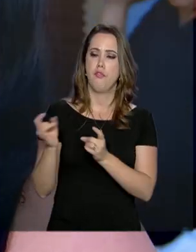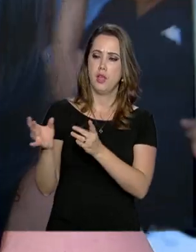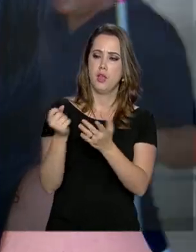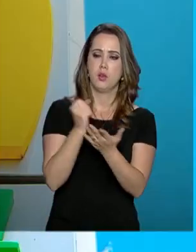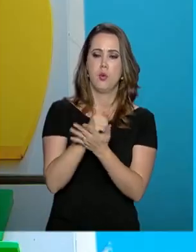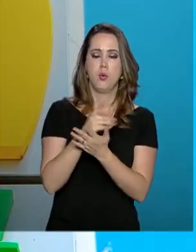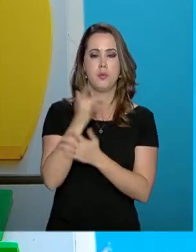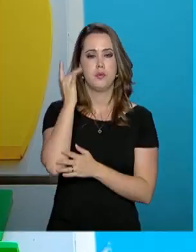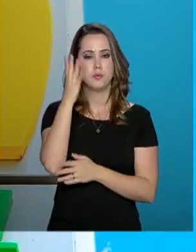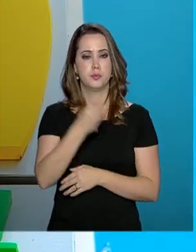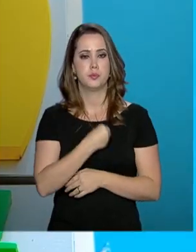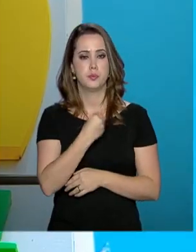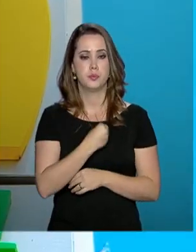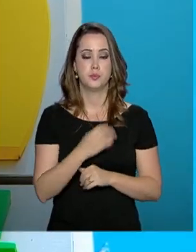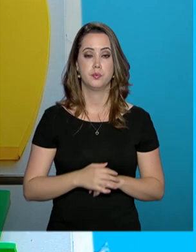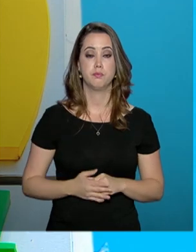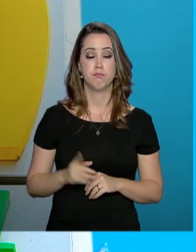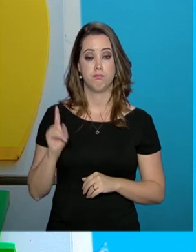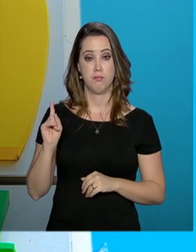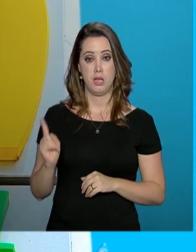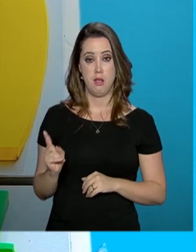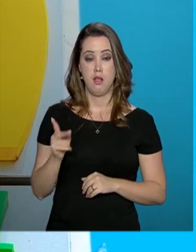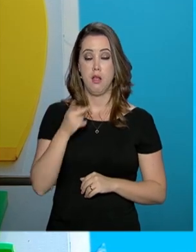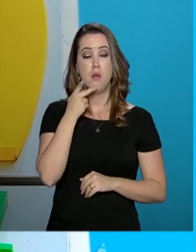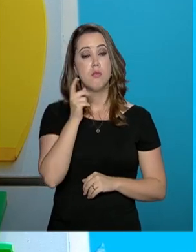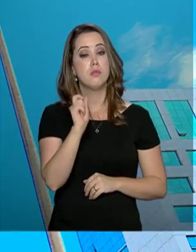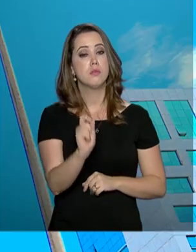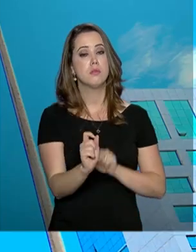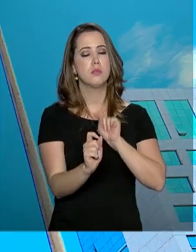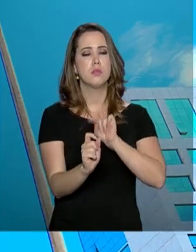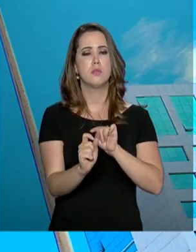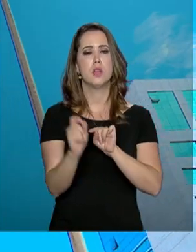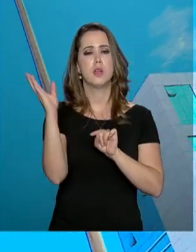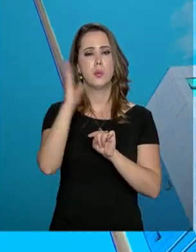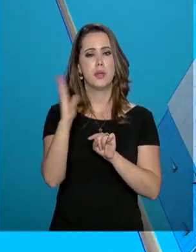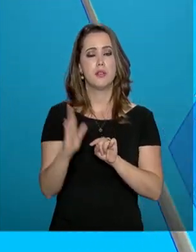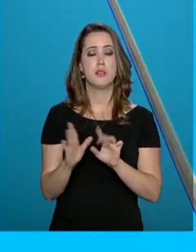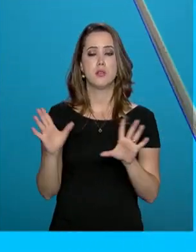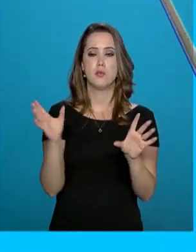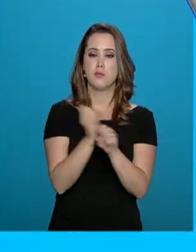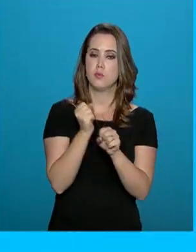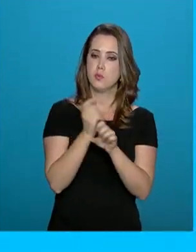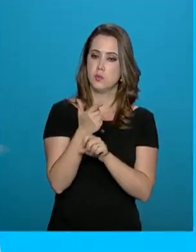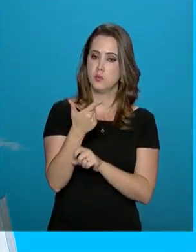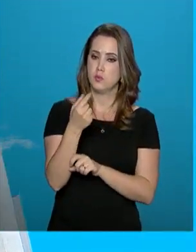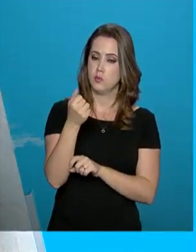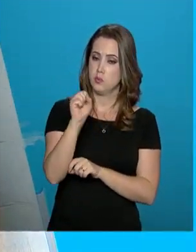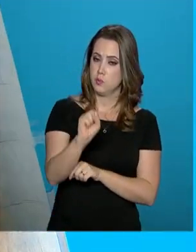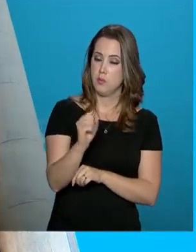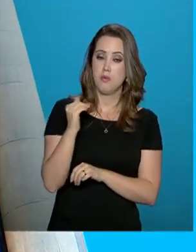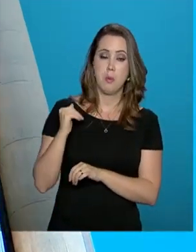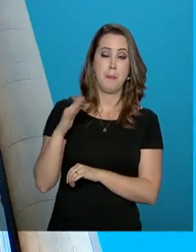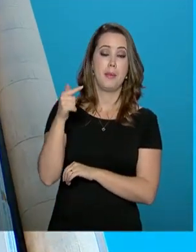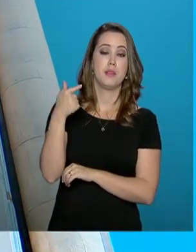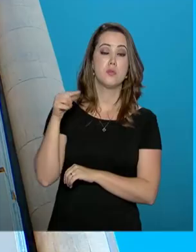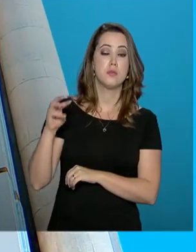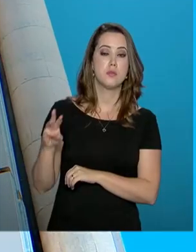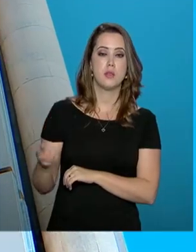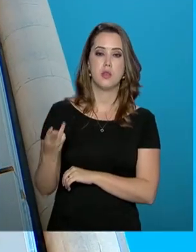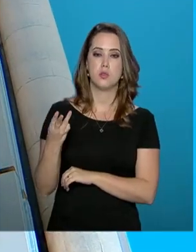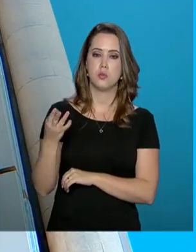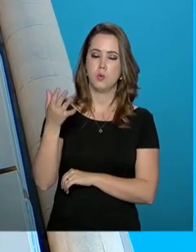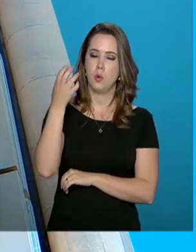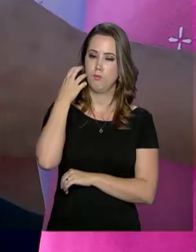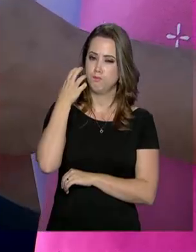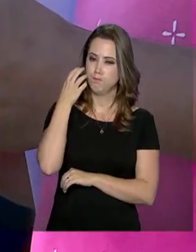para facilitar a vida. De acordo com a Agência Nacional de Telecomunicações, o Brasil fechou 2018 com mais de 7 milhões de